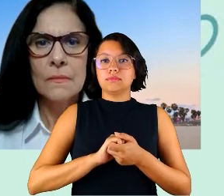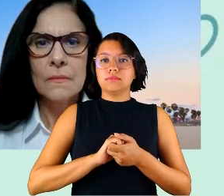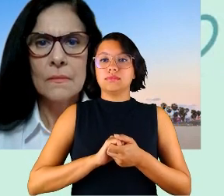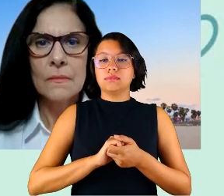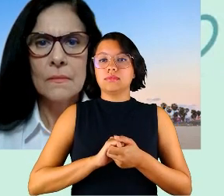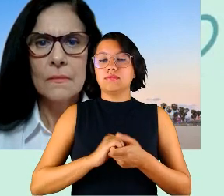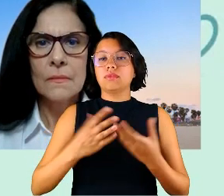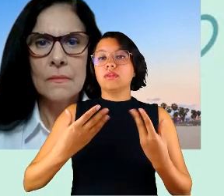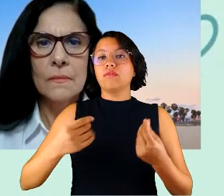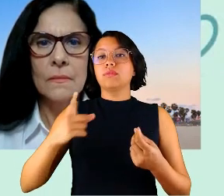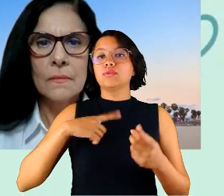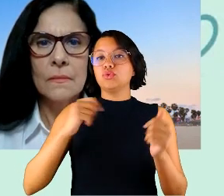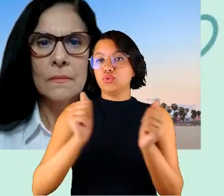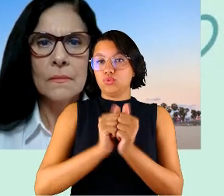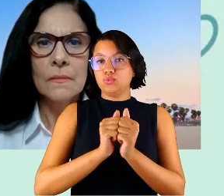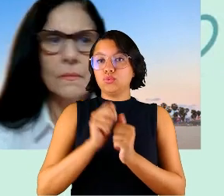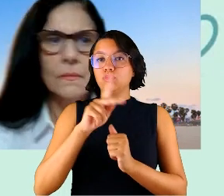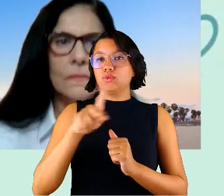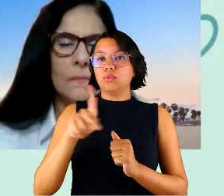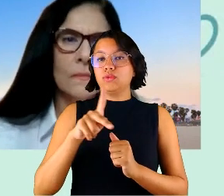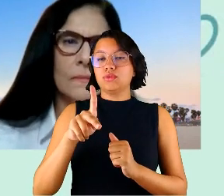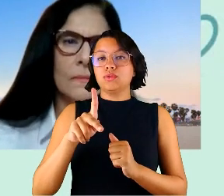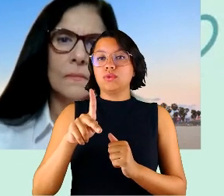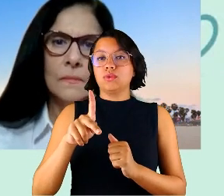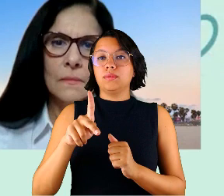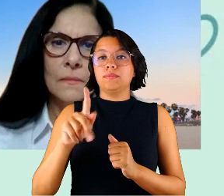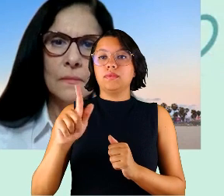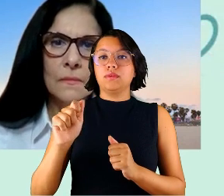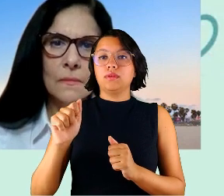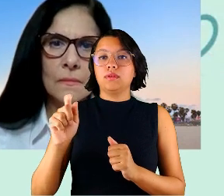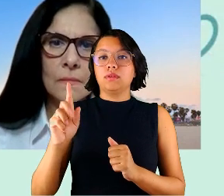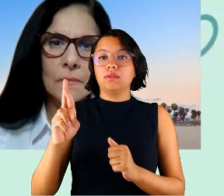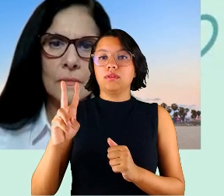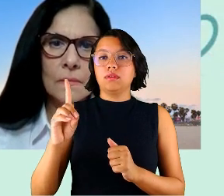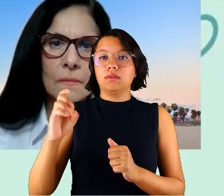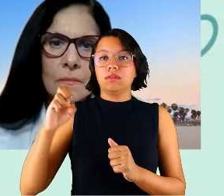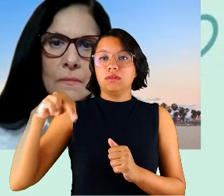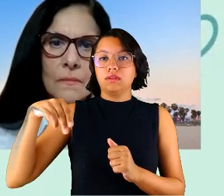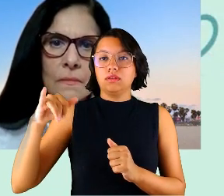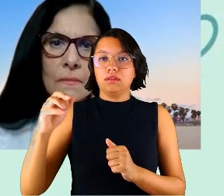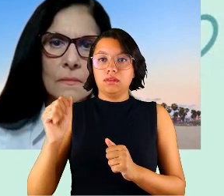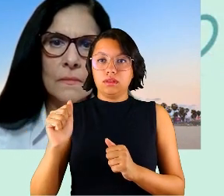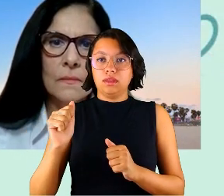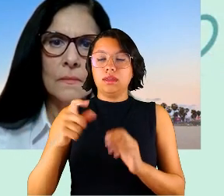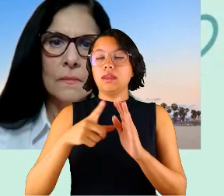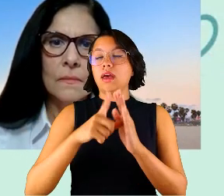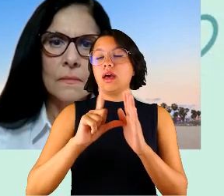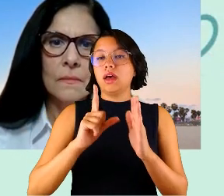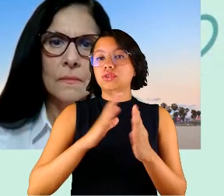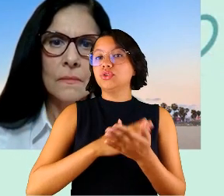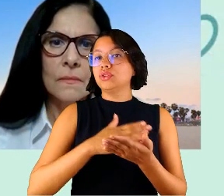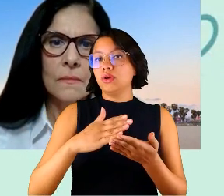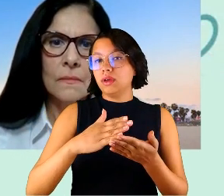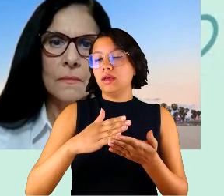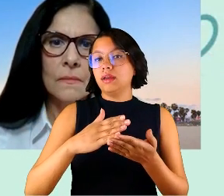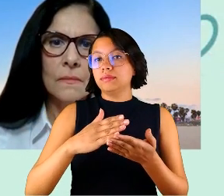Vamos ter conosco hoje aqui a professora Gardênia da Silvia Abade, mas antes de mais nada,